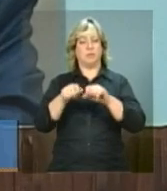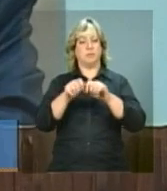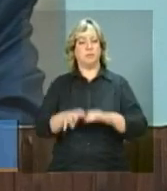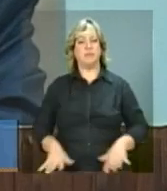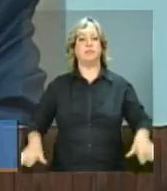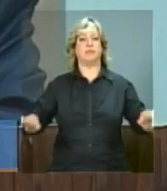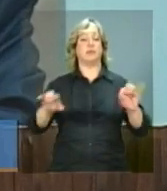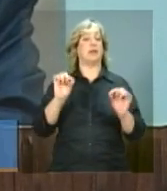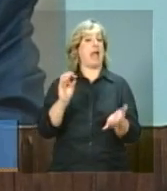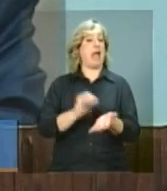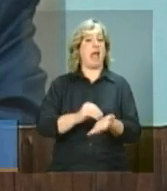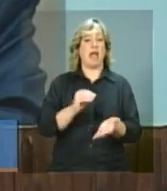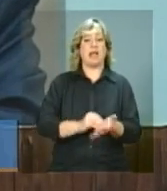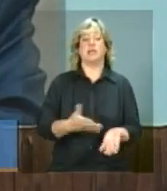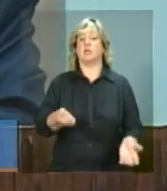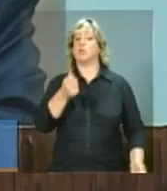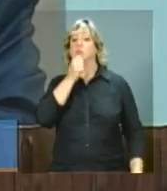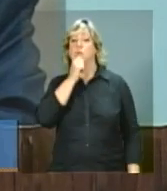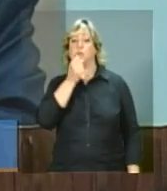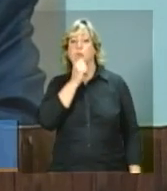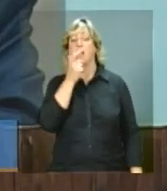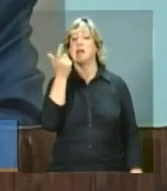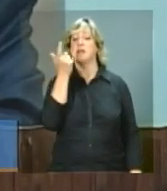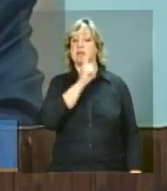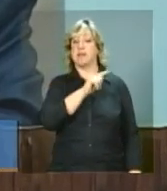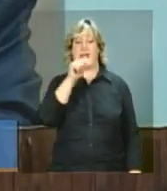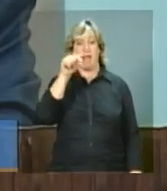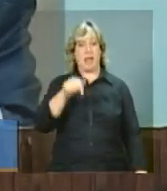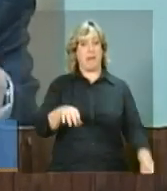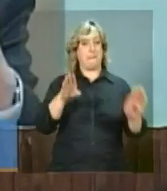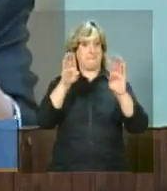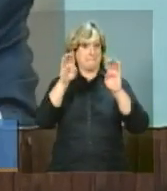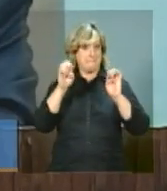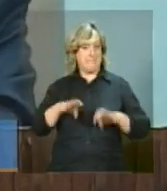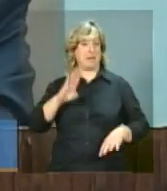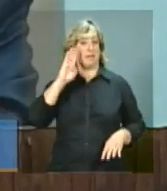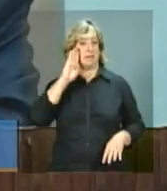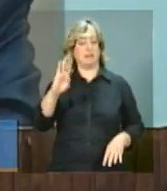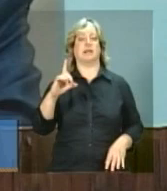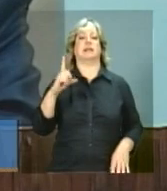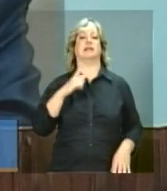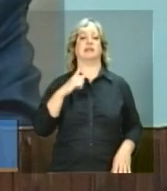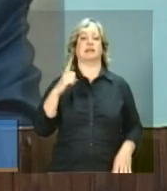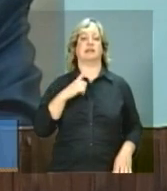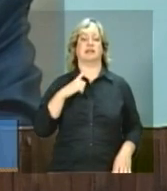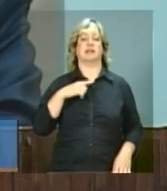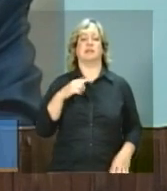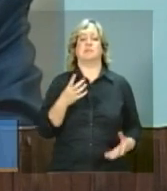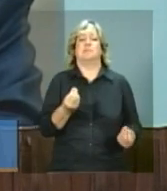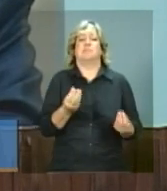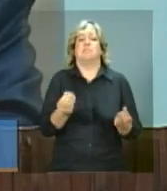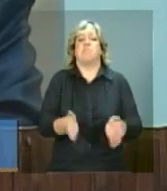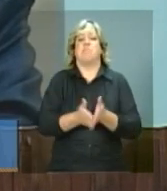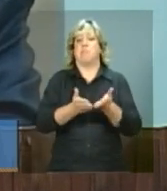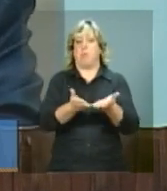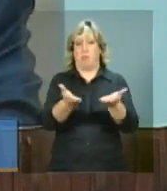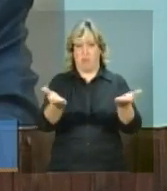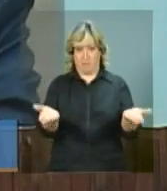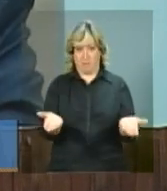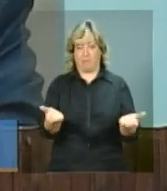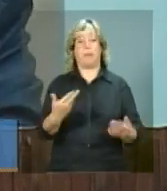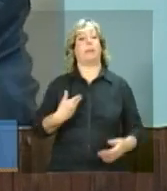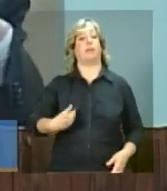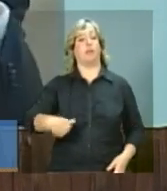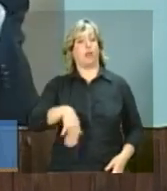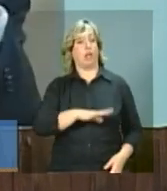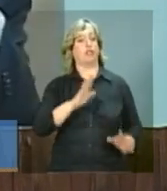que ainda não têm acesso a esse bem essencial e que estão no nível de extrema pobreza. Nós já temos no